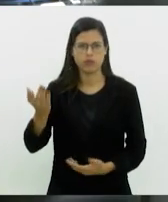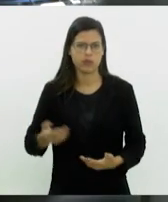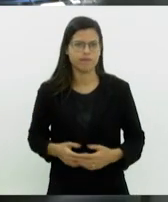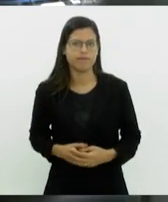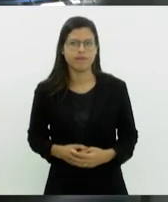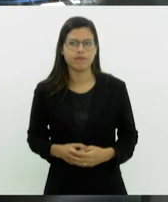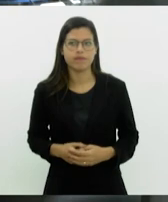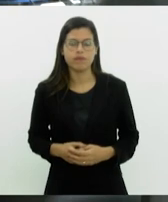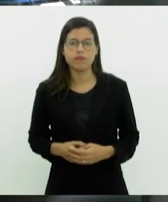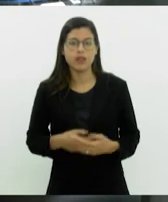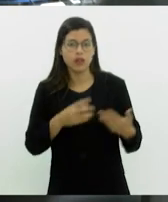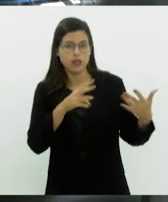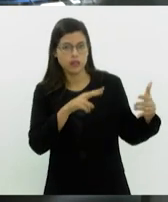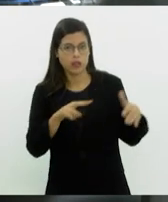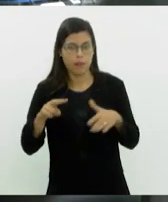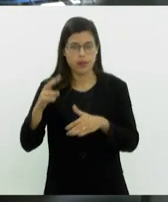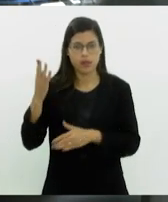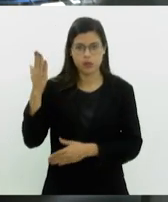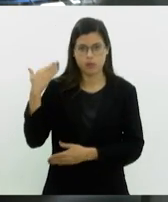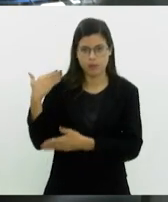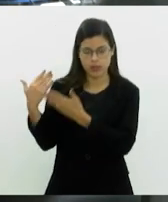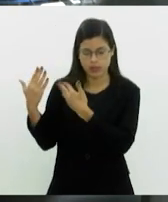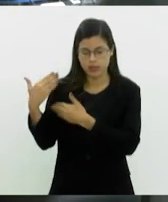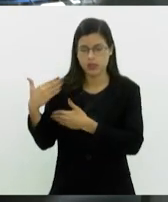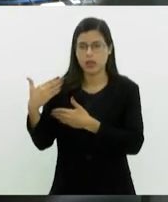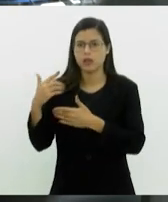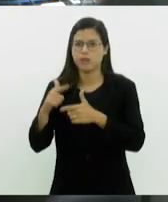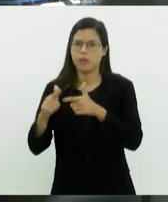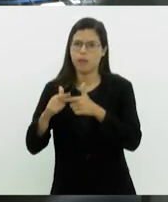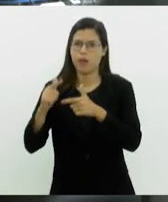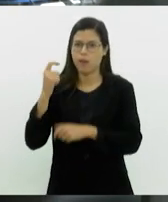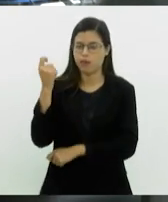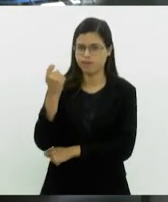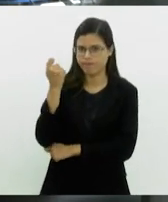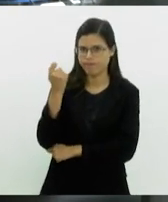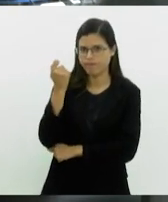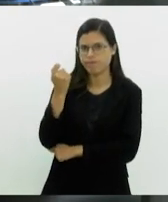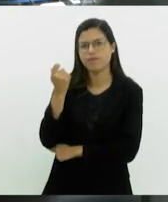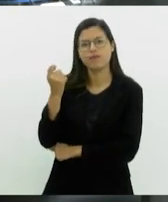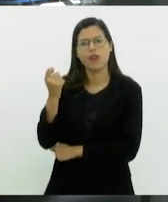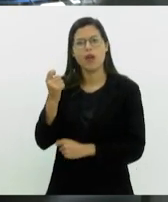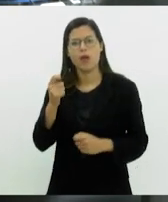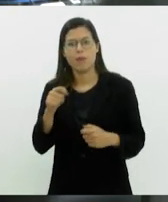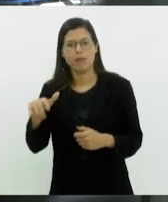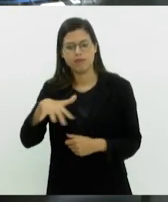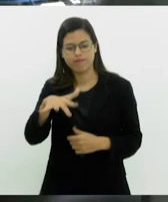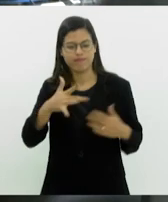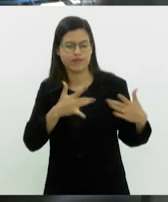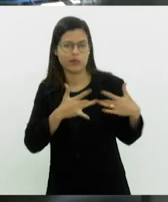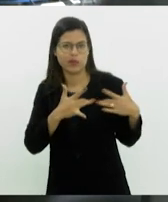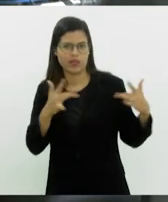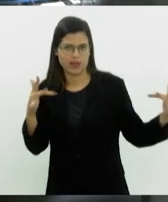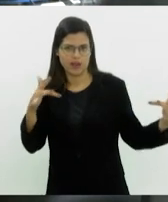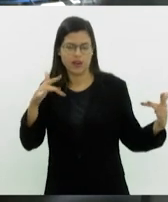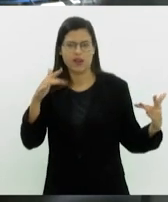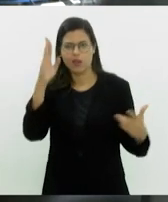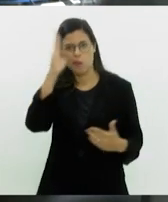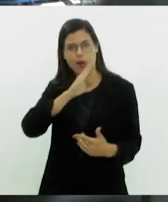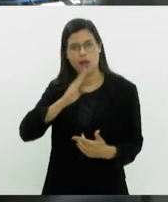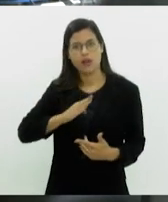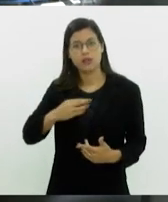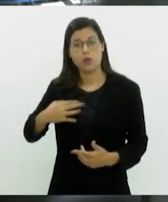Nas últimas semanas, diante da tragédia no Rio Grande do Sul, uma onda de solidariedade tomou conta do país e o